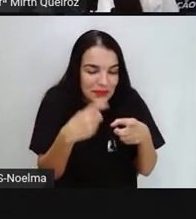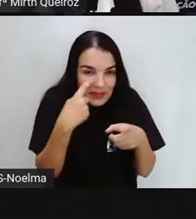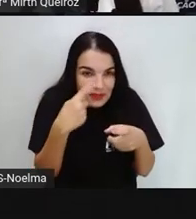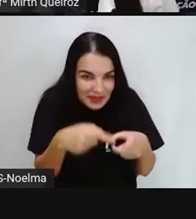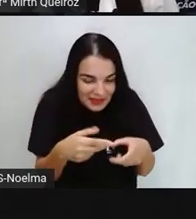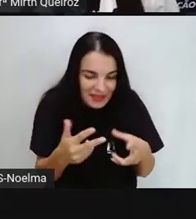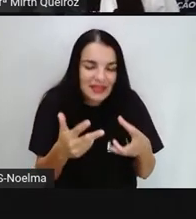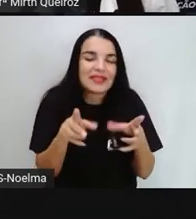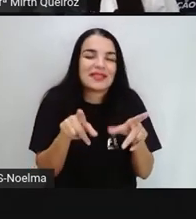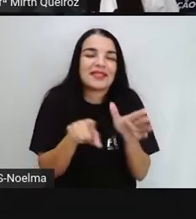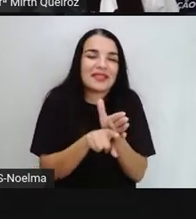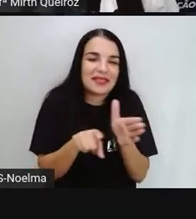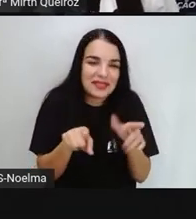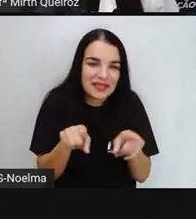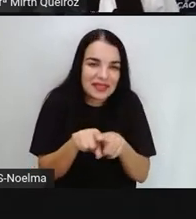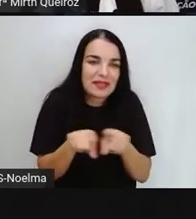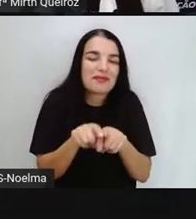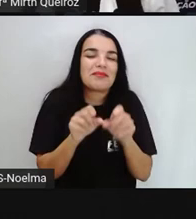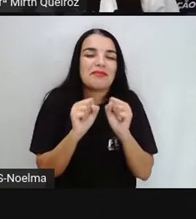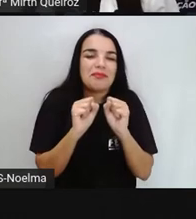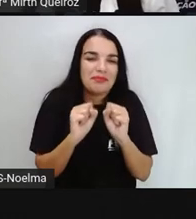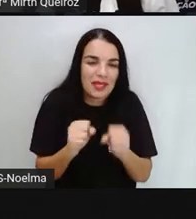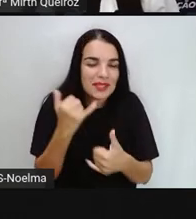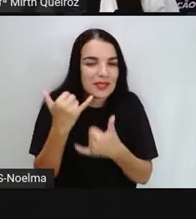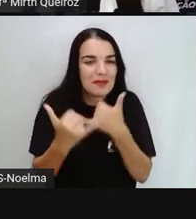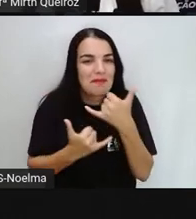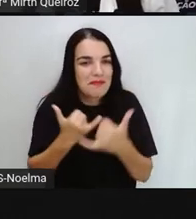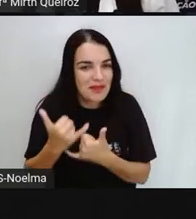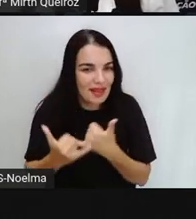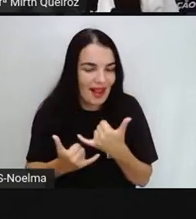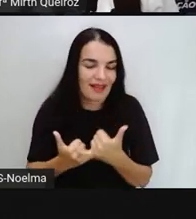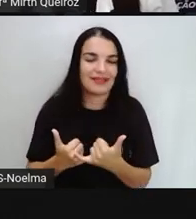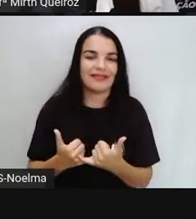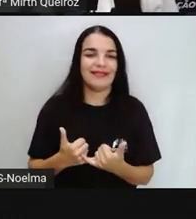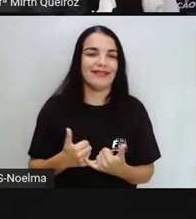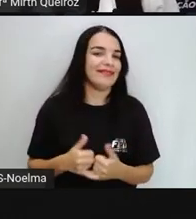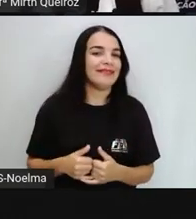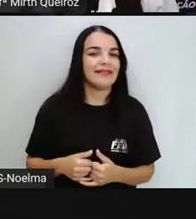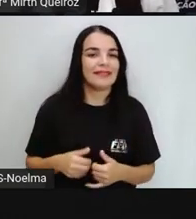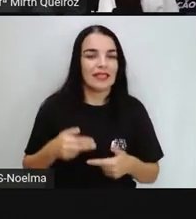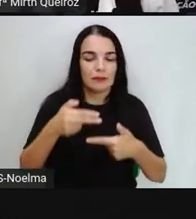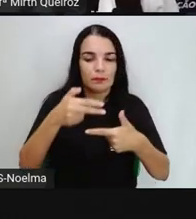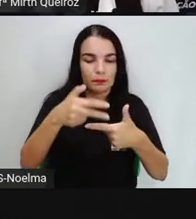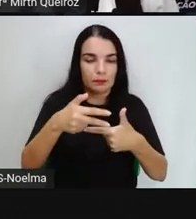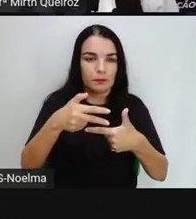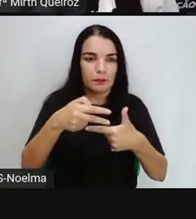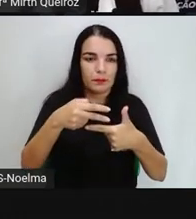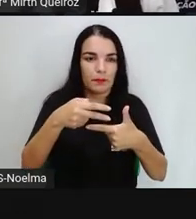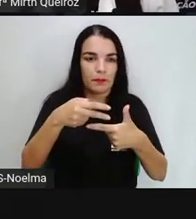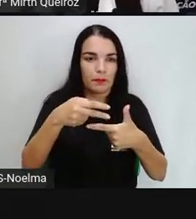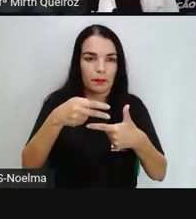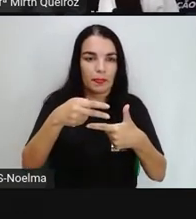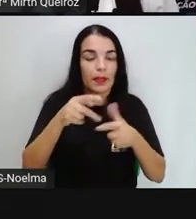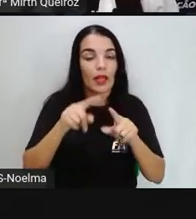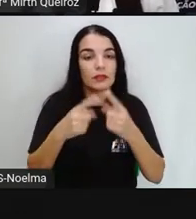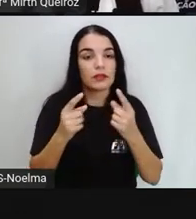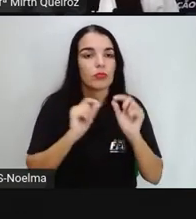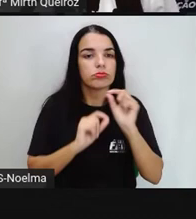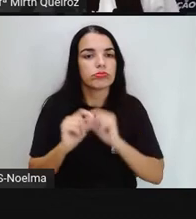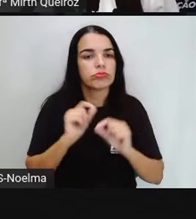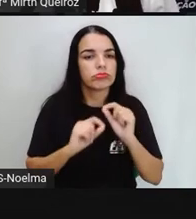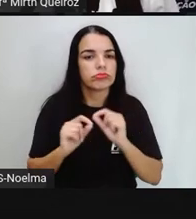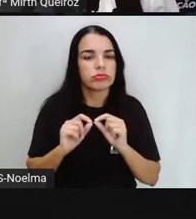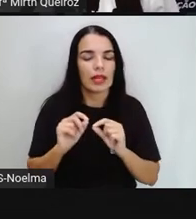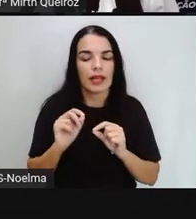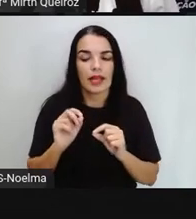que é outra forma da gente brincar com o tangrã. Só que nesse caso, quando a gente utiliza esses